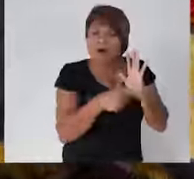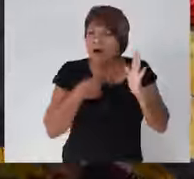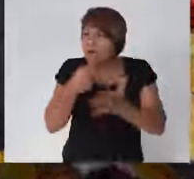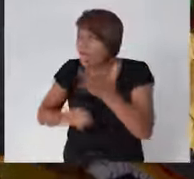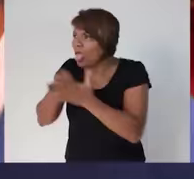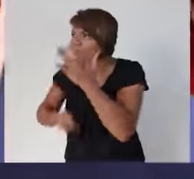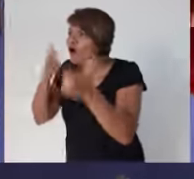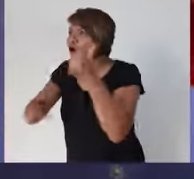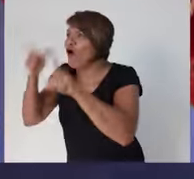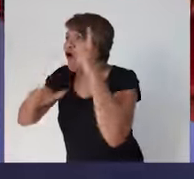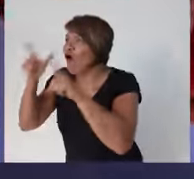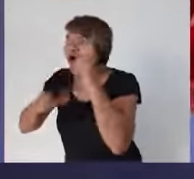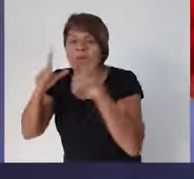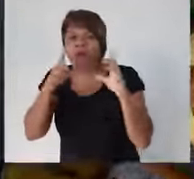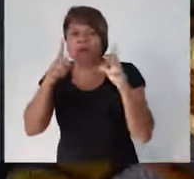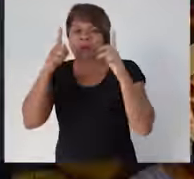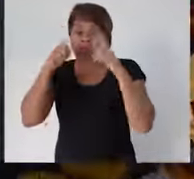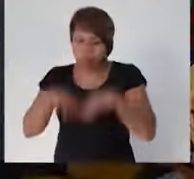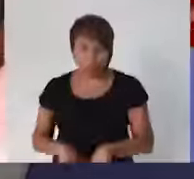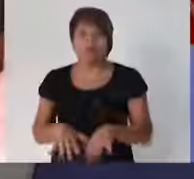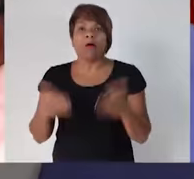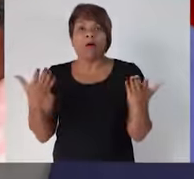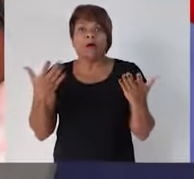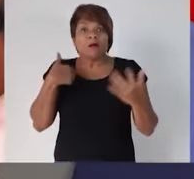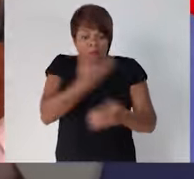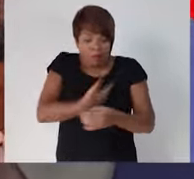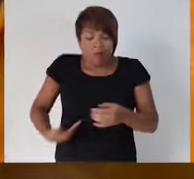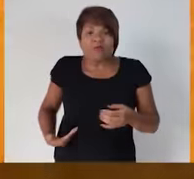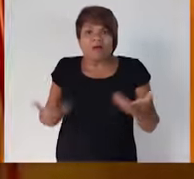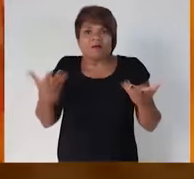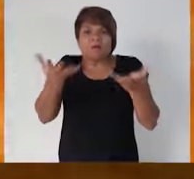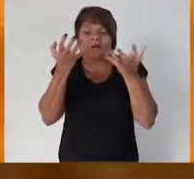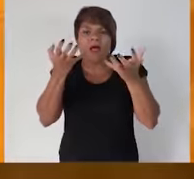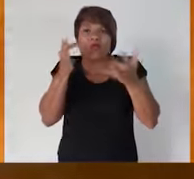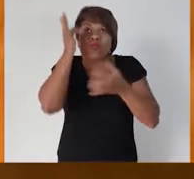que quer roubar o nosso futuro.